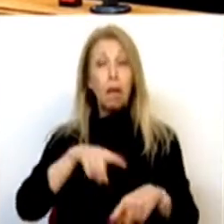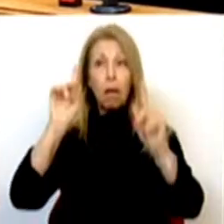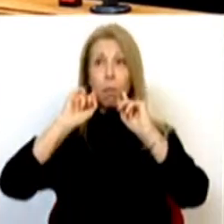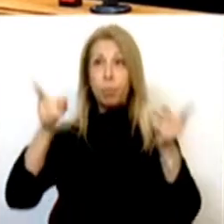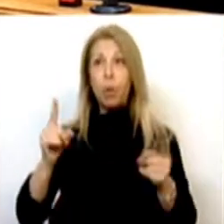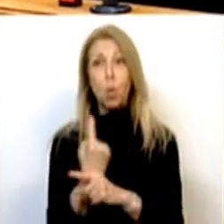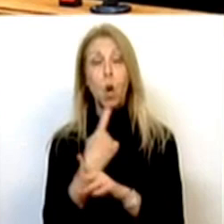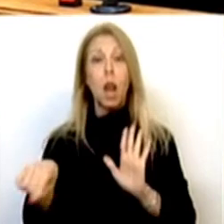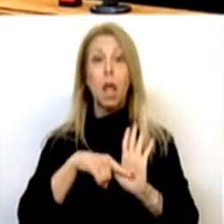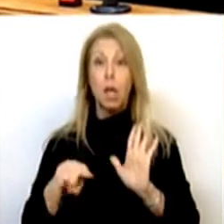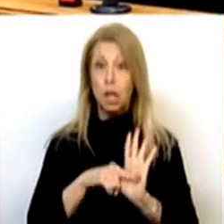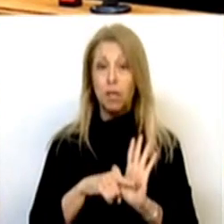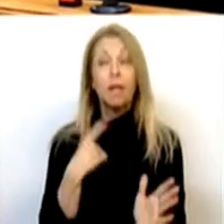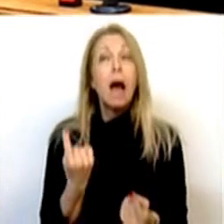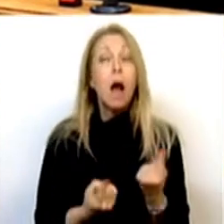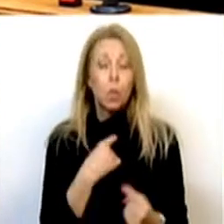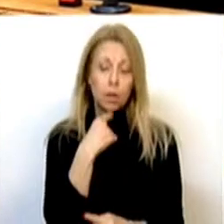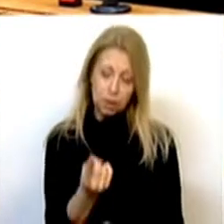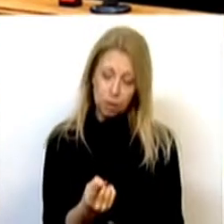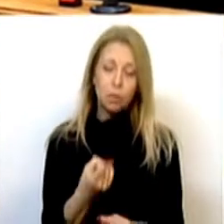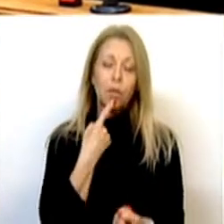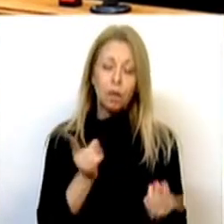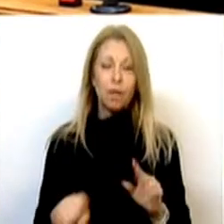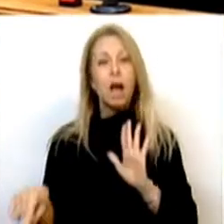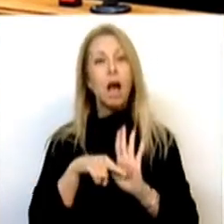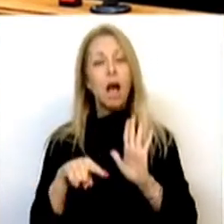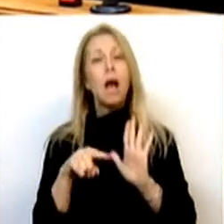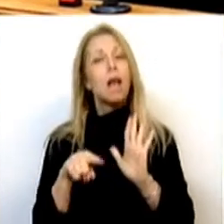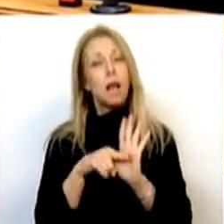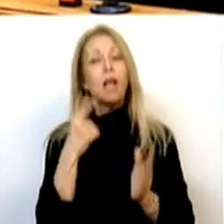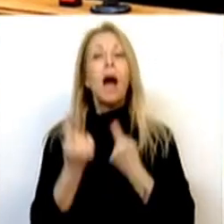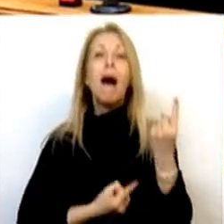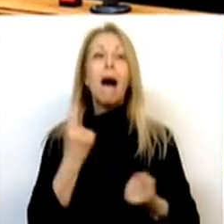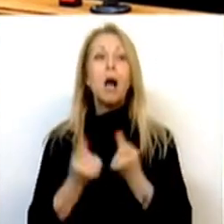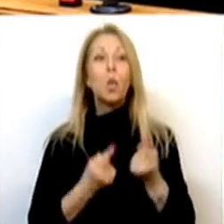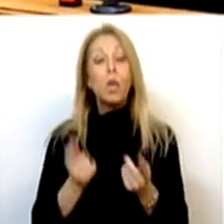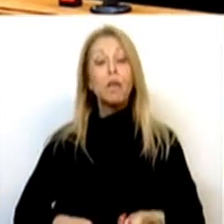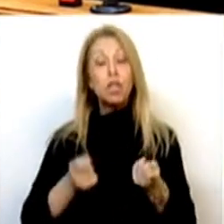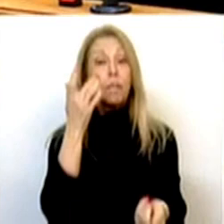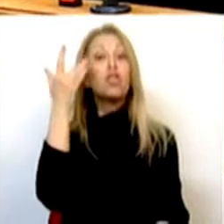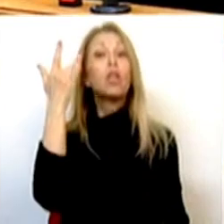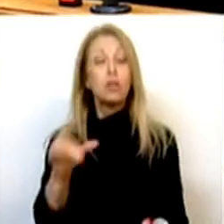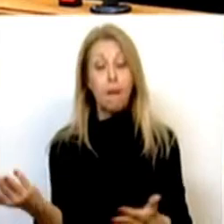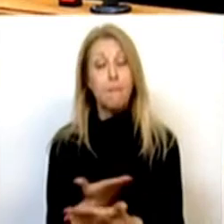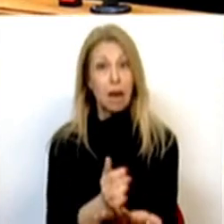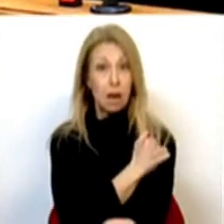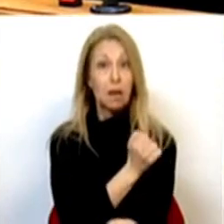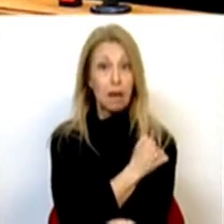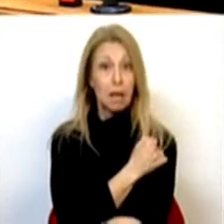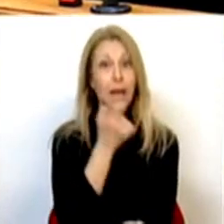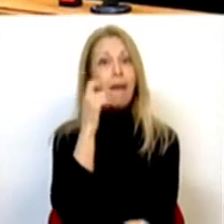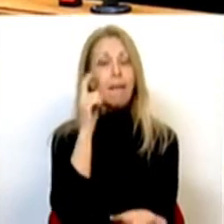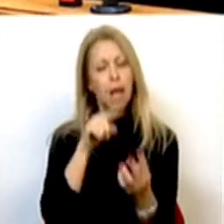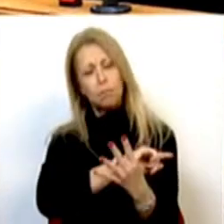negativas de algum, e repito, algum investimento estrangeiro no mercado imobiliário. Quem nem sequer pondera estes